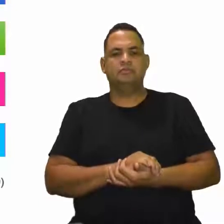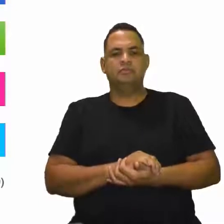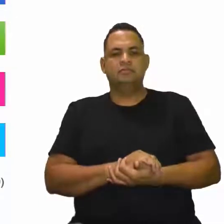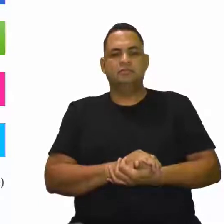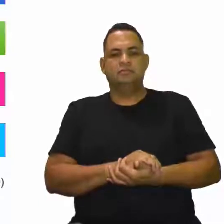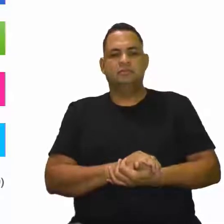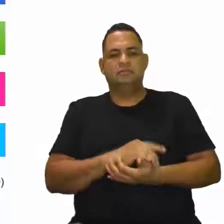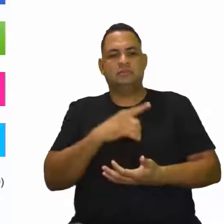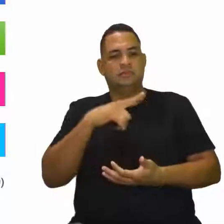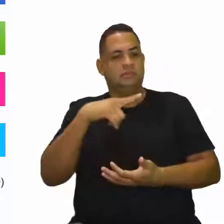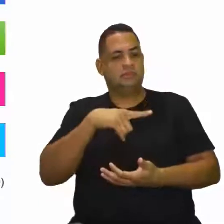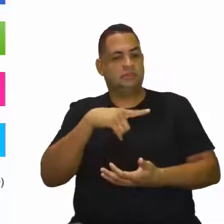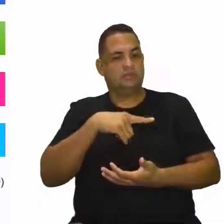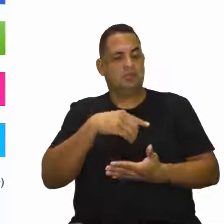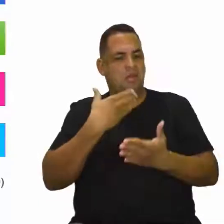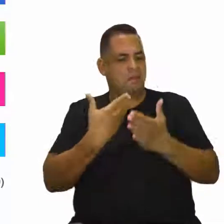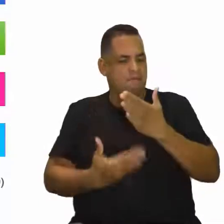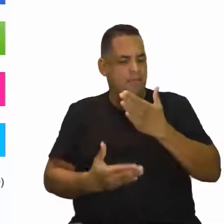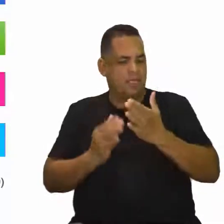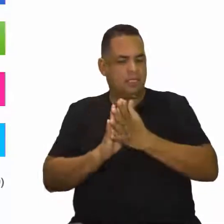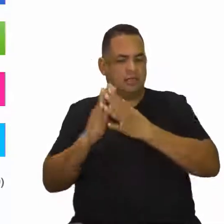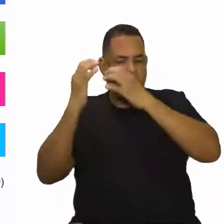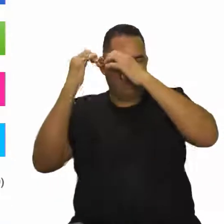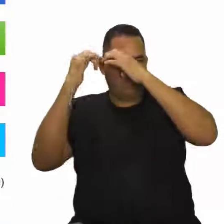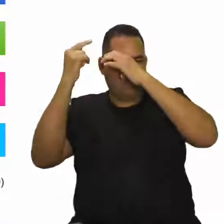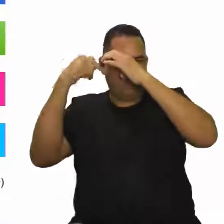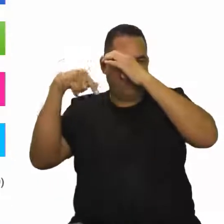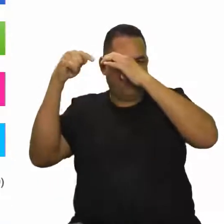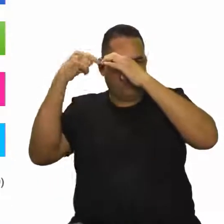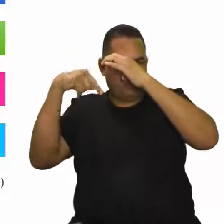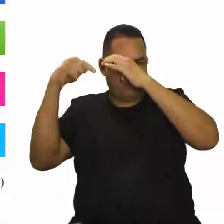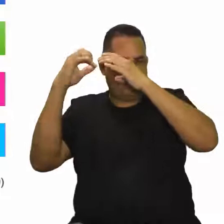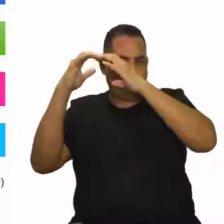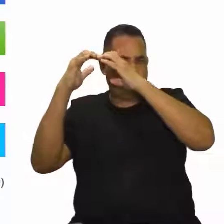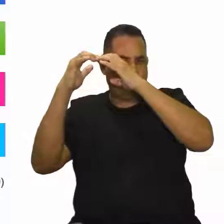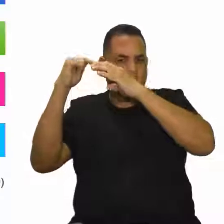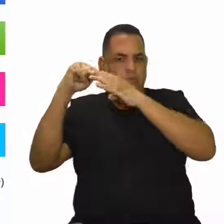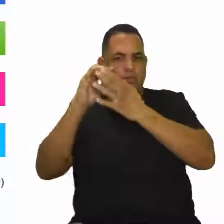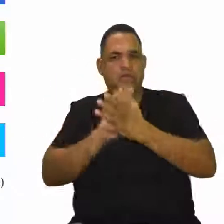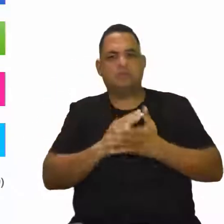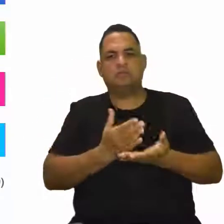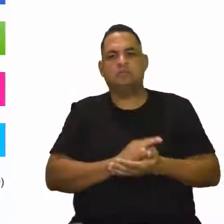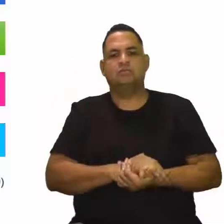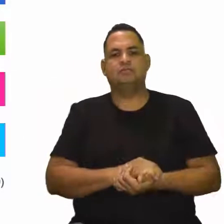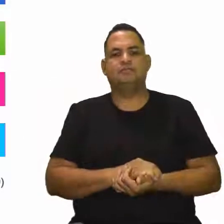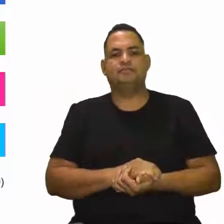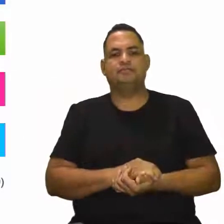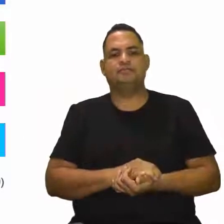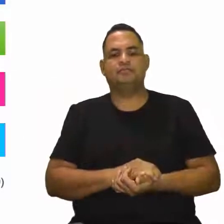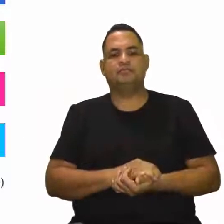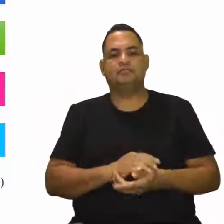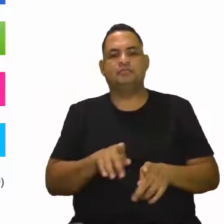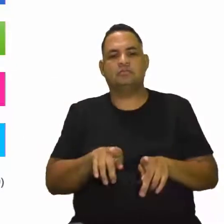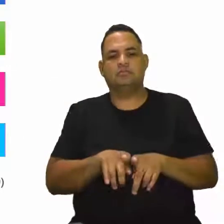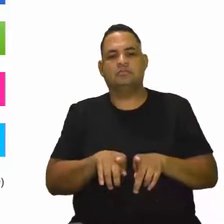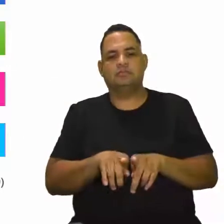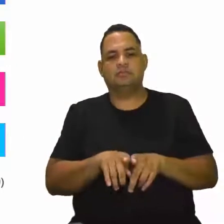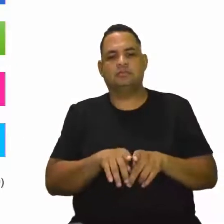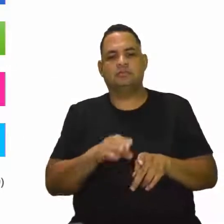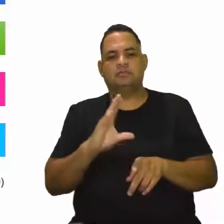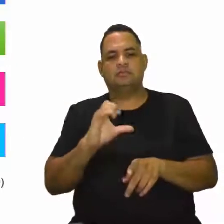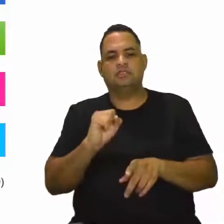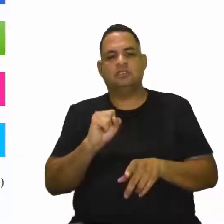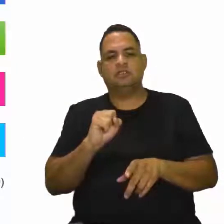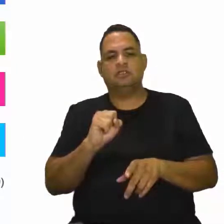Tem uma perda considerável aí de neurônios, né? Menor condução. E aí a gente vai falar também da